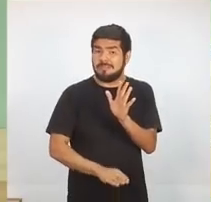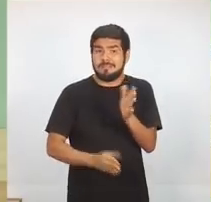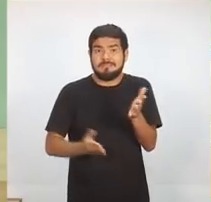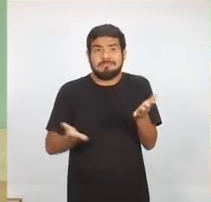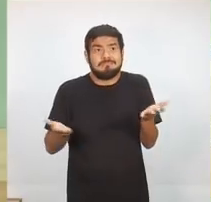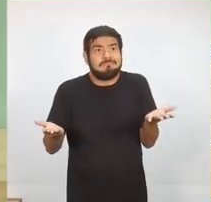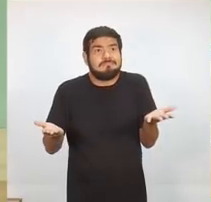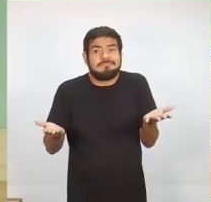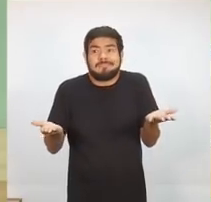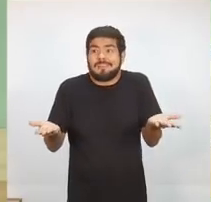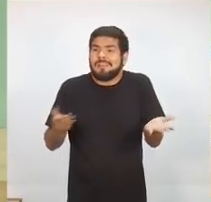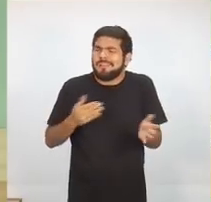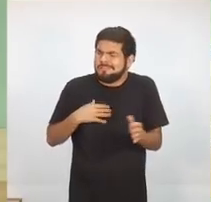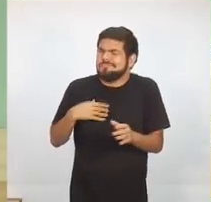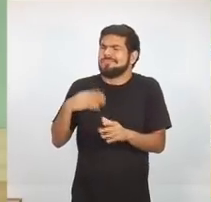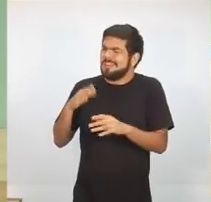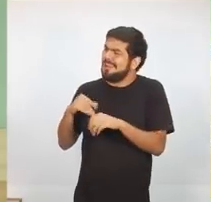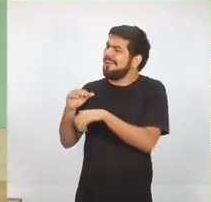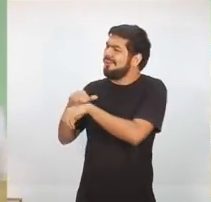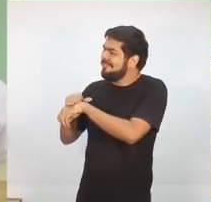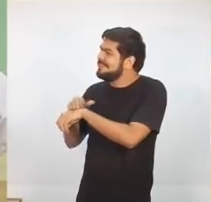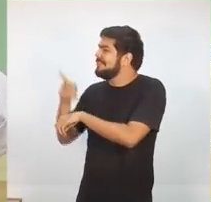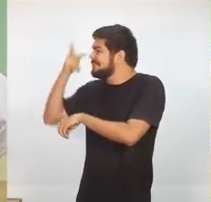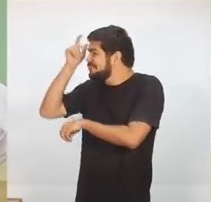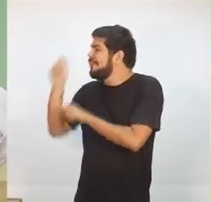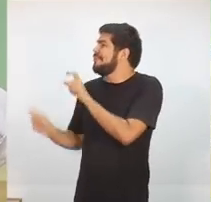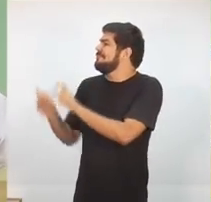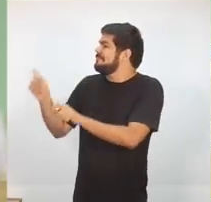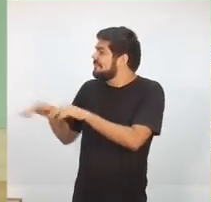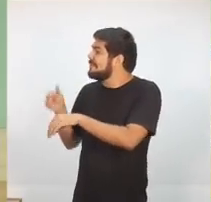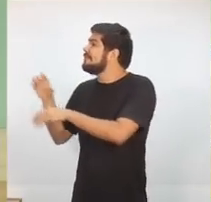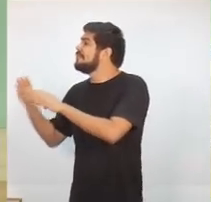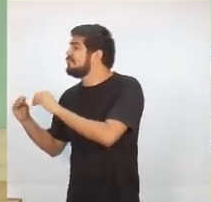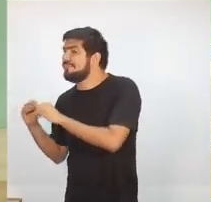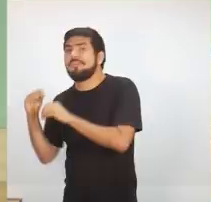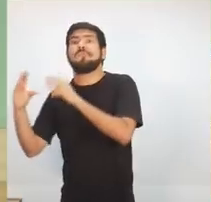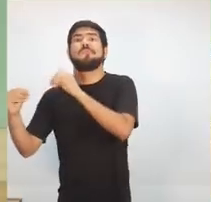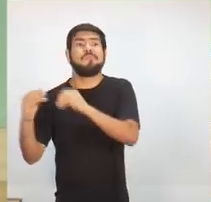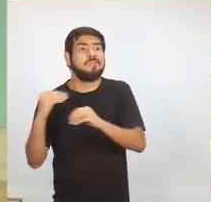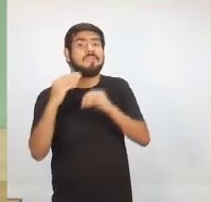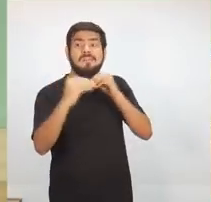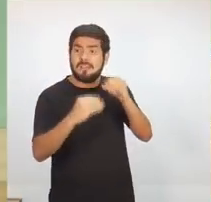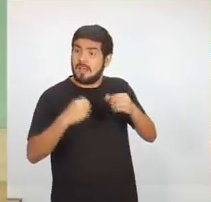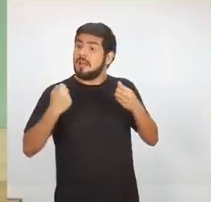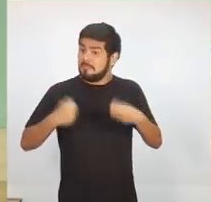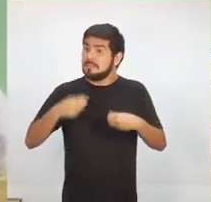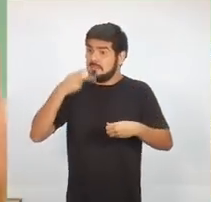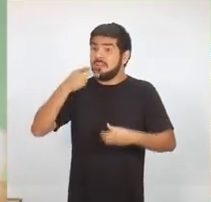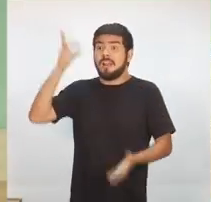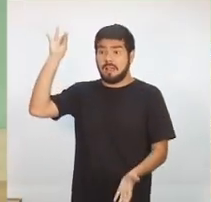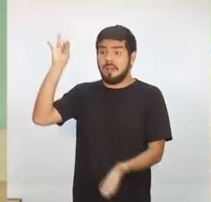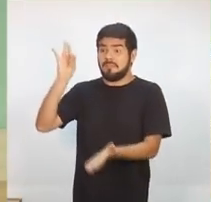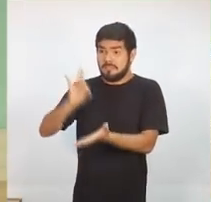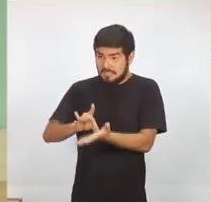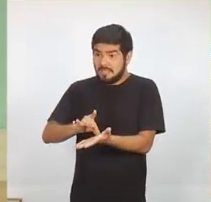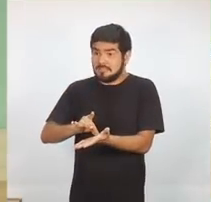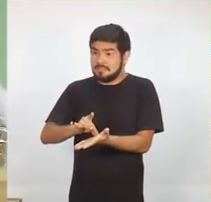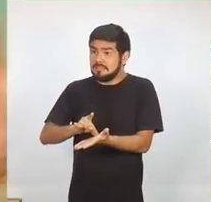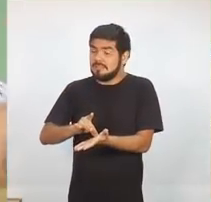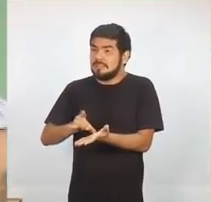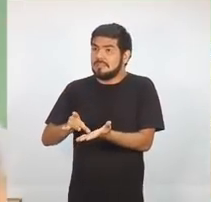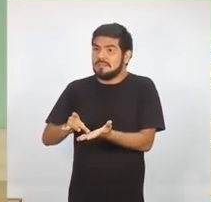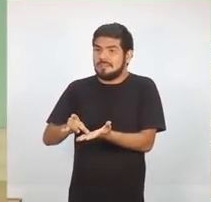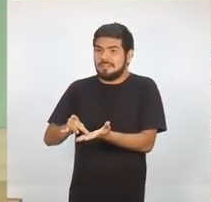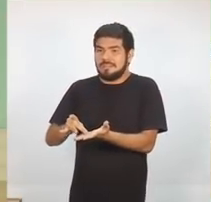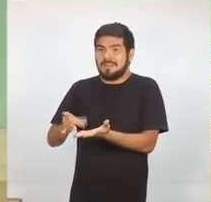Eu tenho conversado com muitas pessoas. Não preciso falar, a reportagem, os fatos falam por si só, O